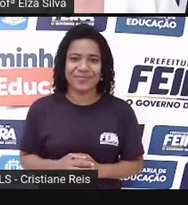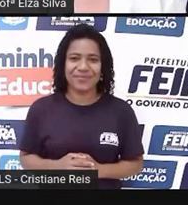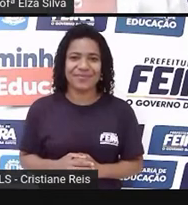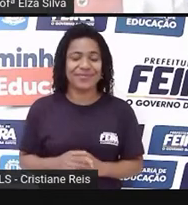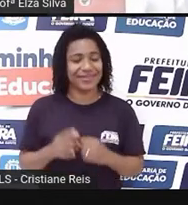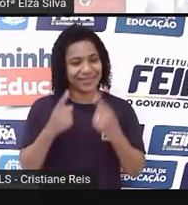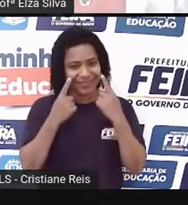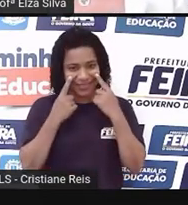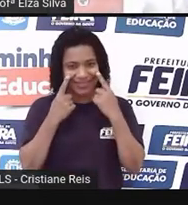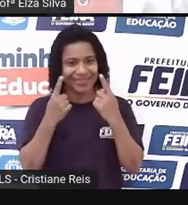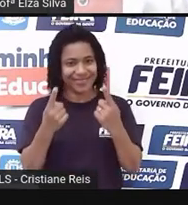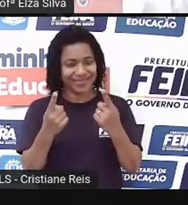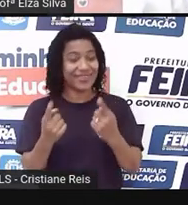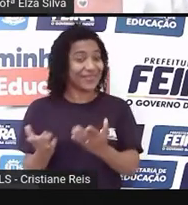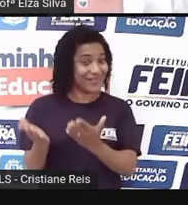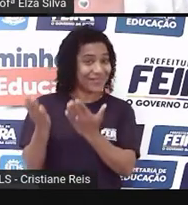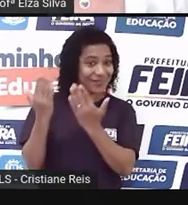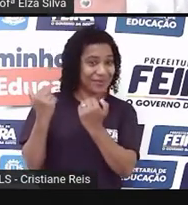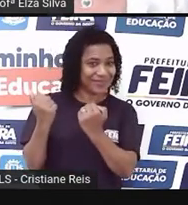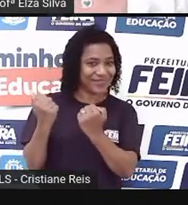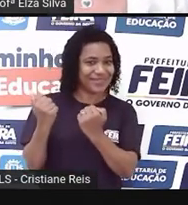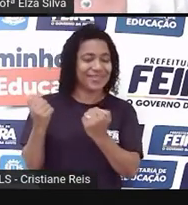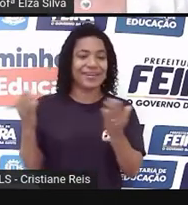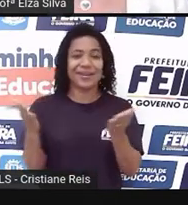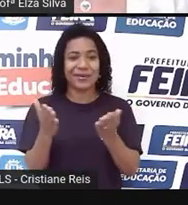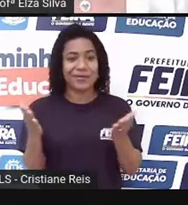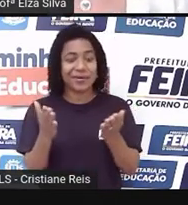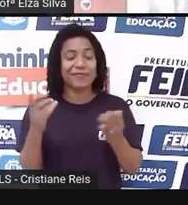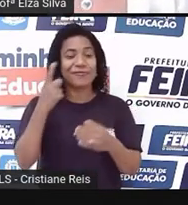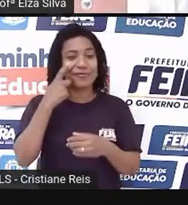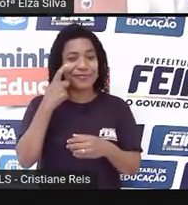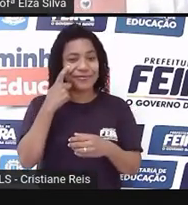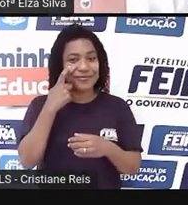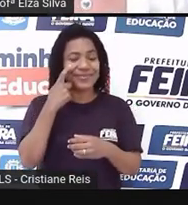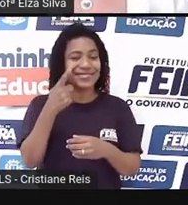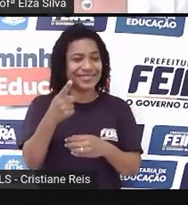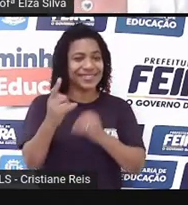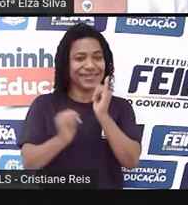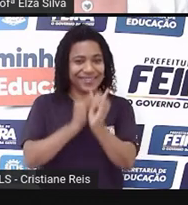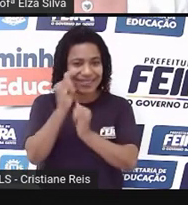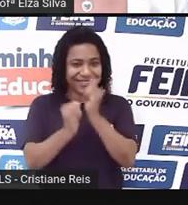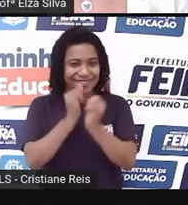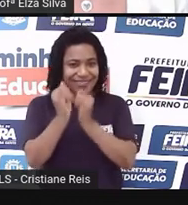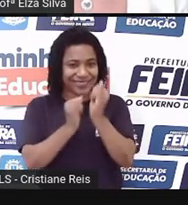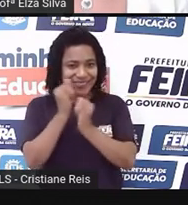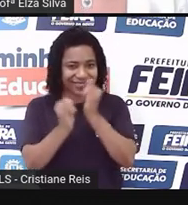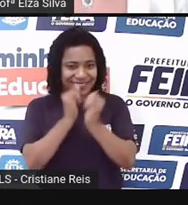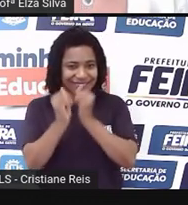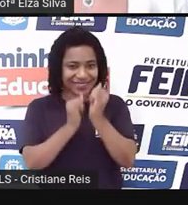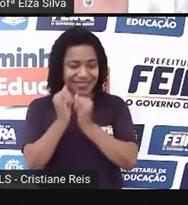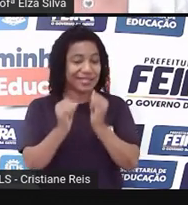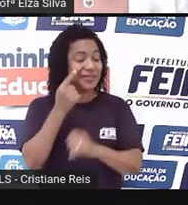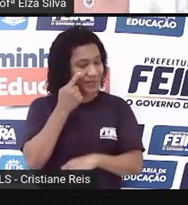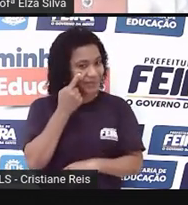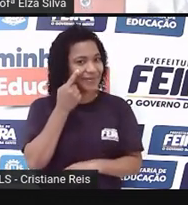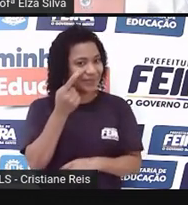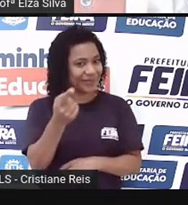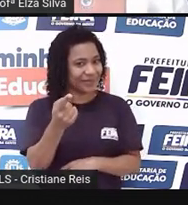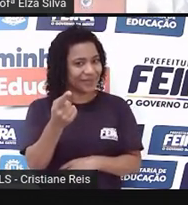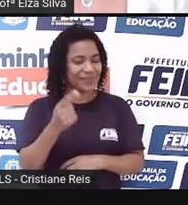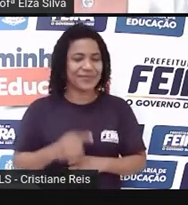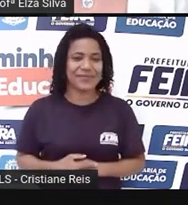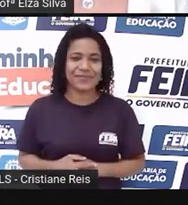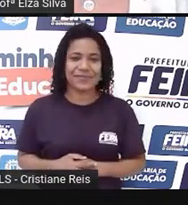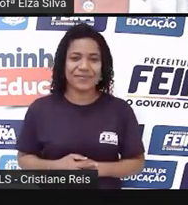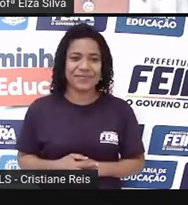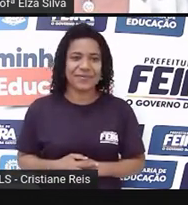vamos agora fazer uma online activity, uma atividade online para que a gente